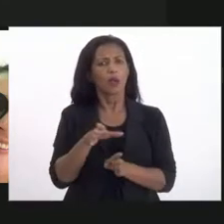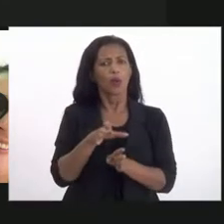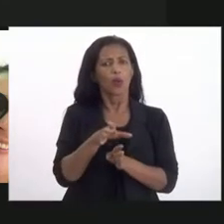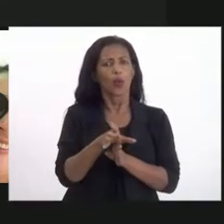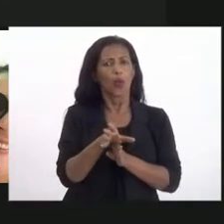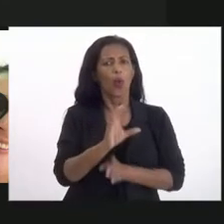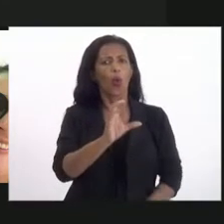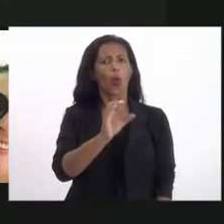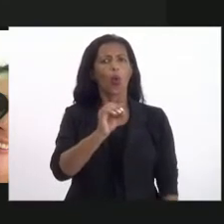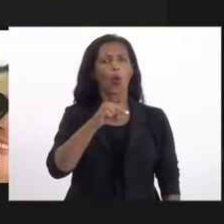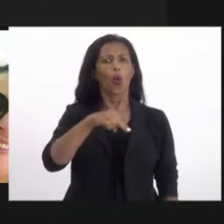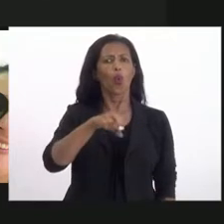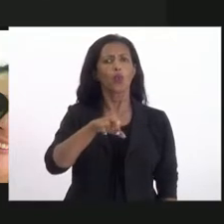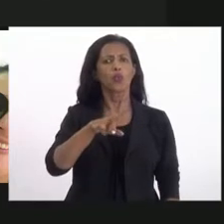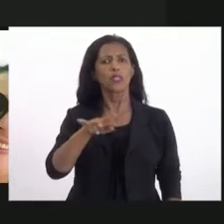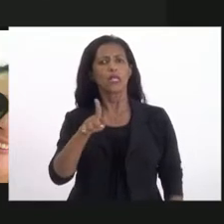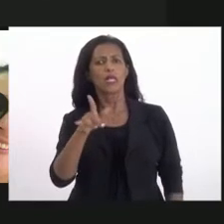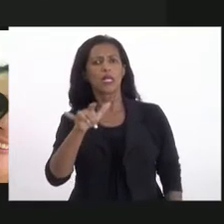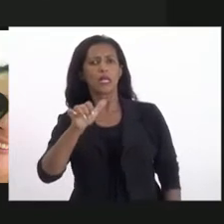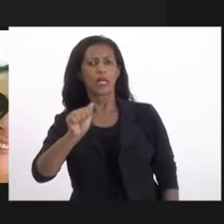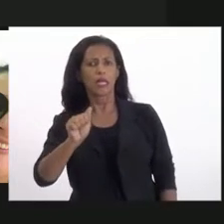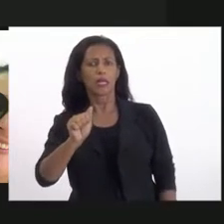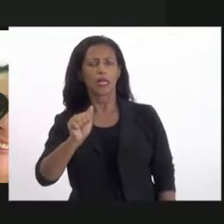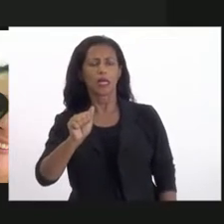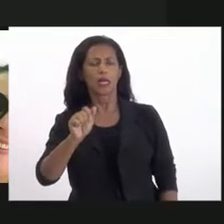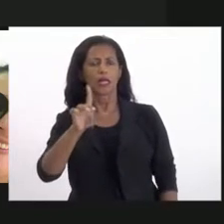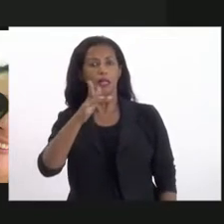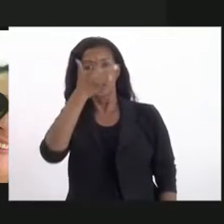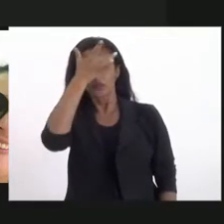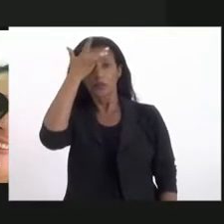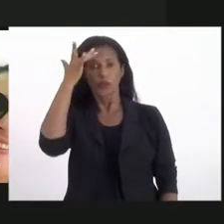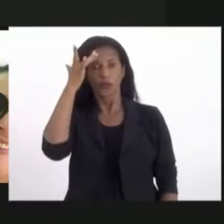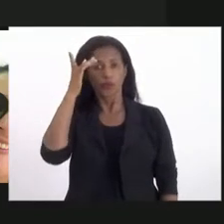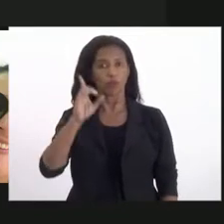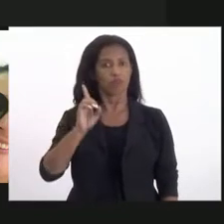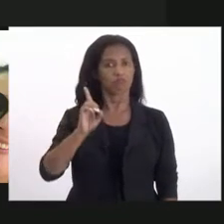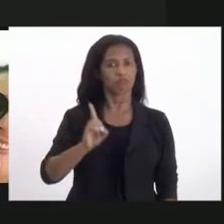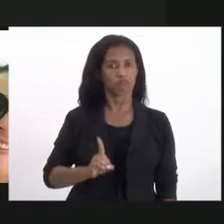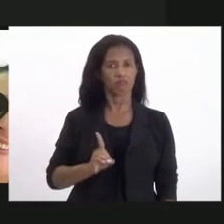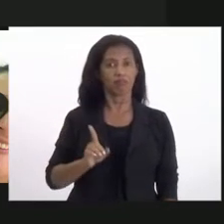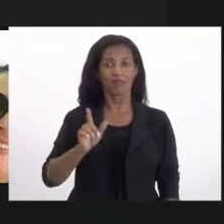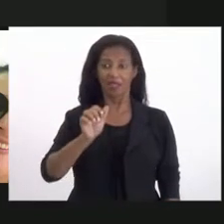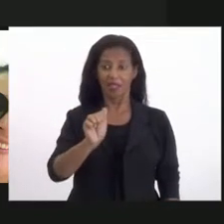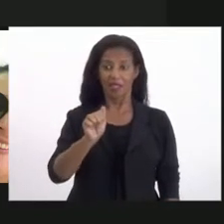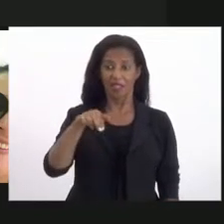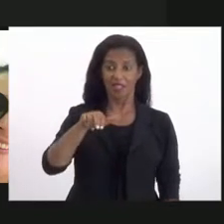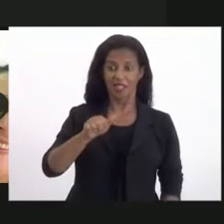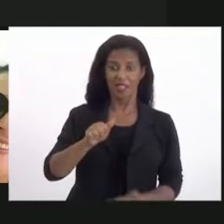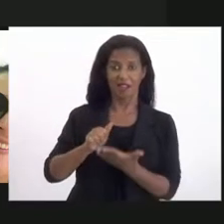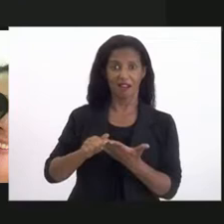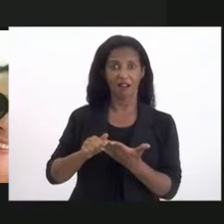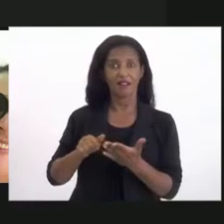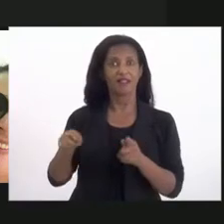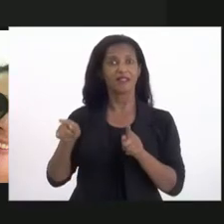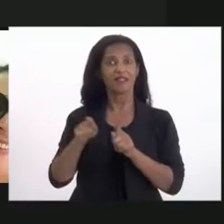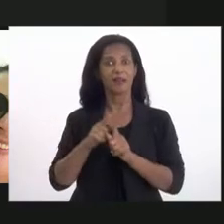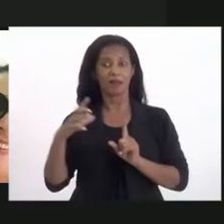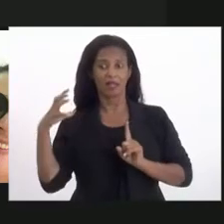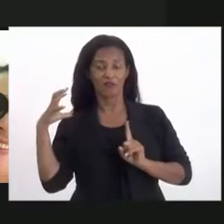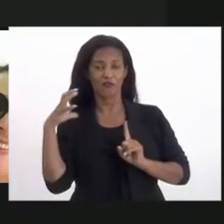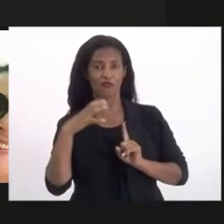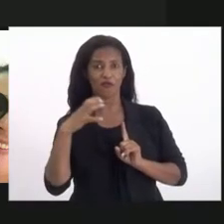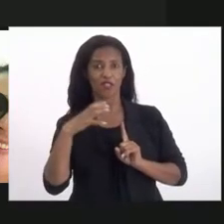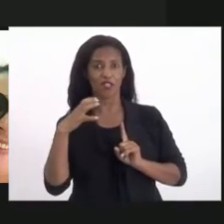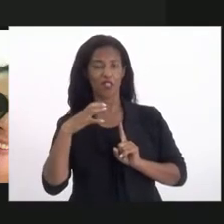Conselho Estadual de Pessoas com Deficiência. E a Ana é palestrante e influenciadora digital